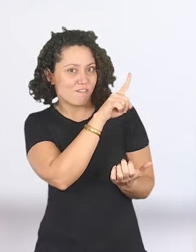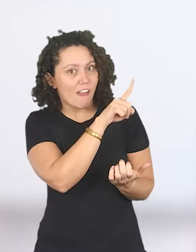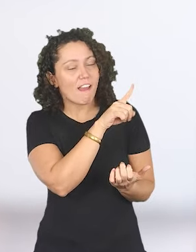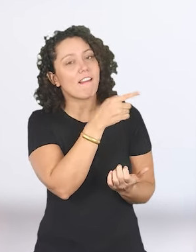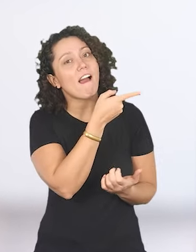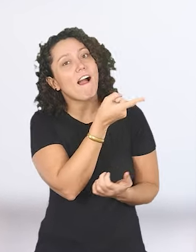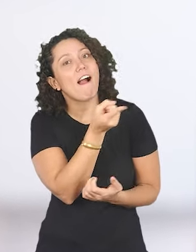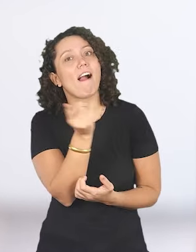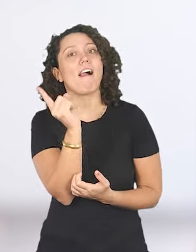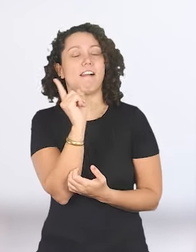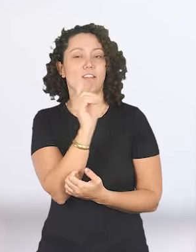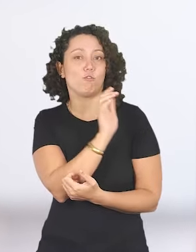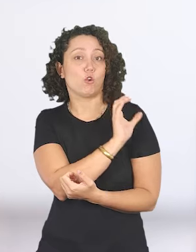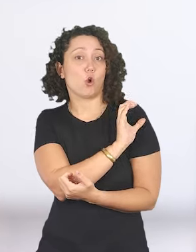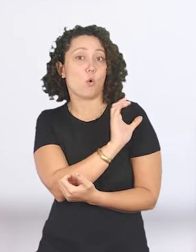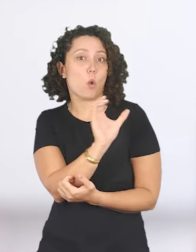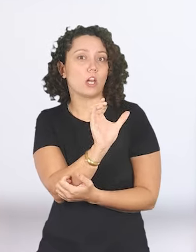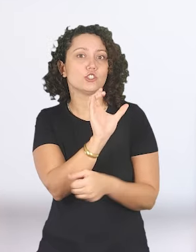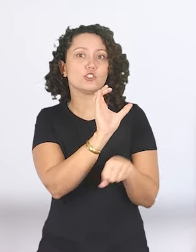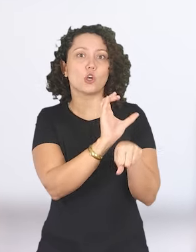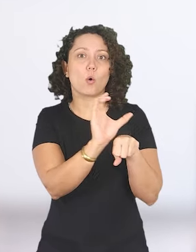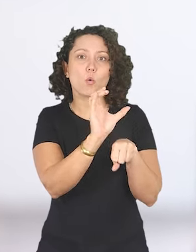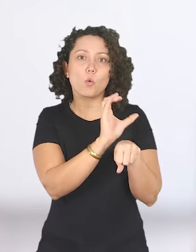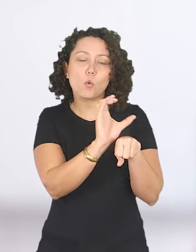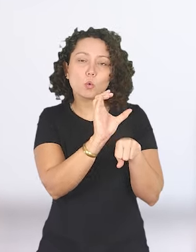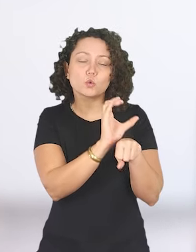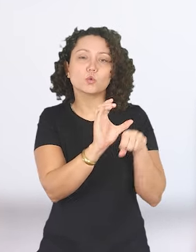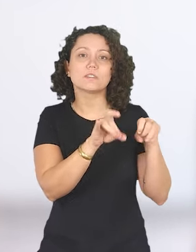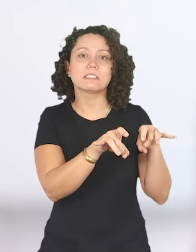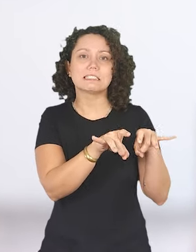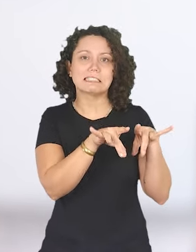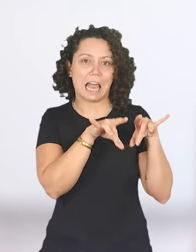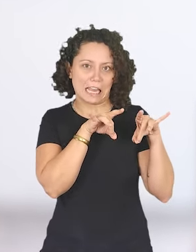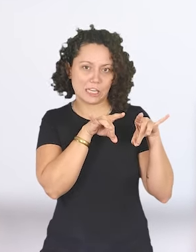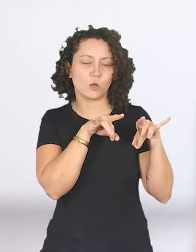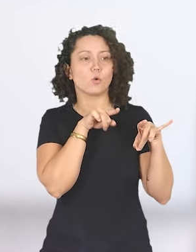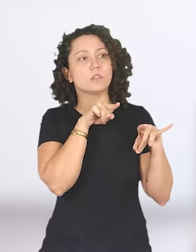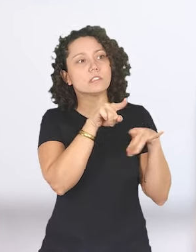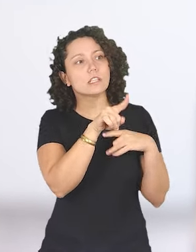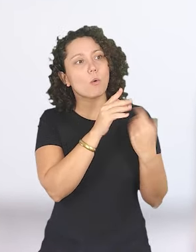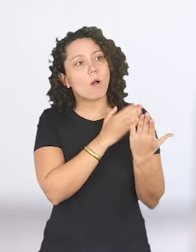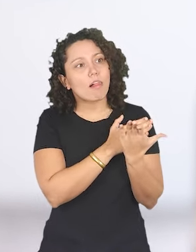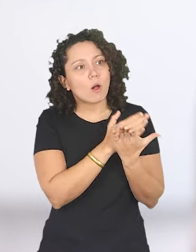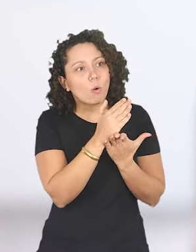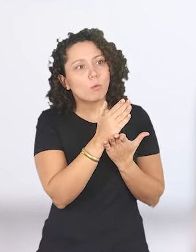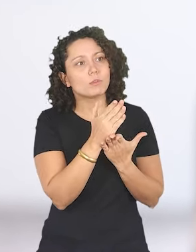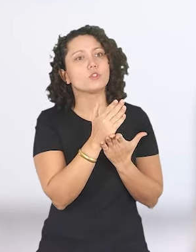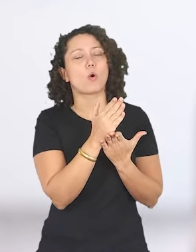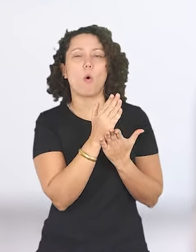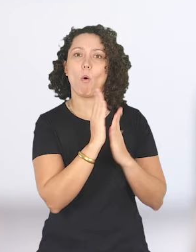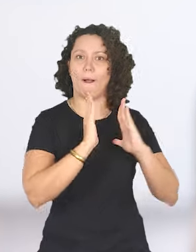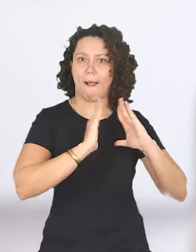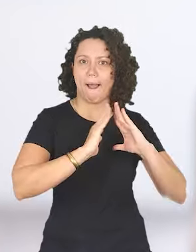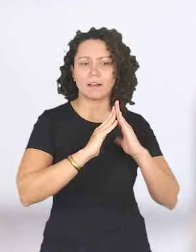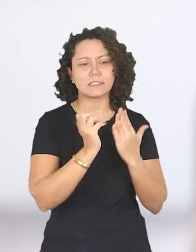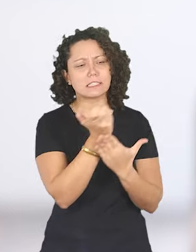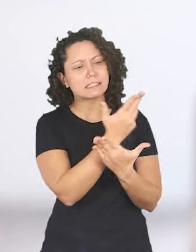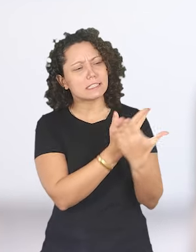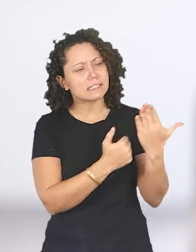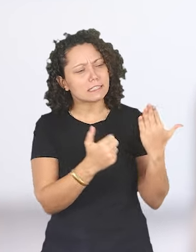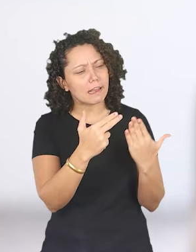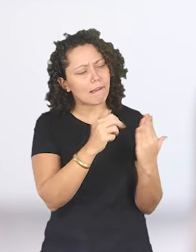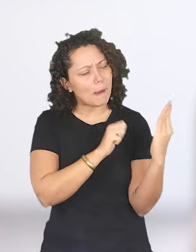ensino médio num curso que era mais técnico, então ela começou a desenhar muito em casa,